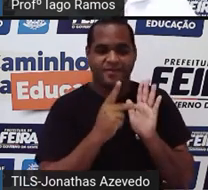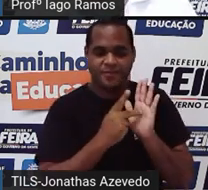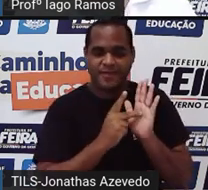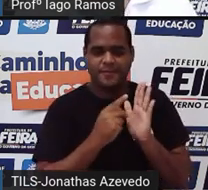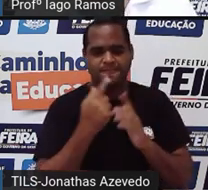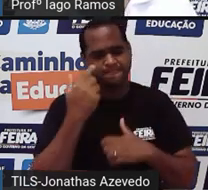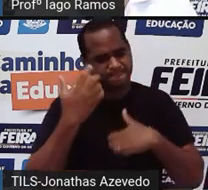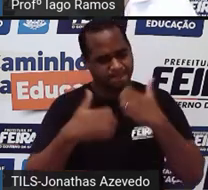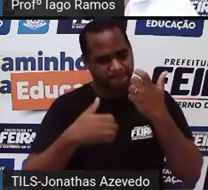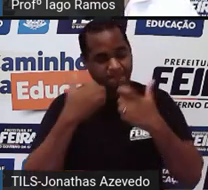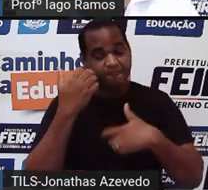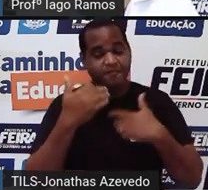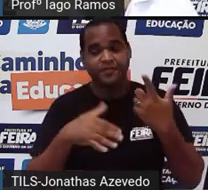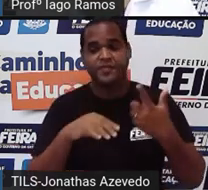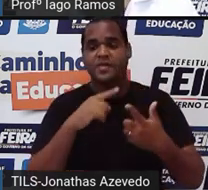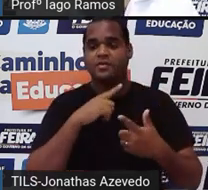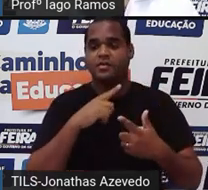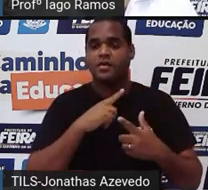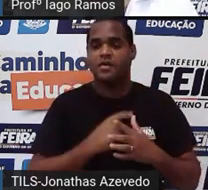tempo.